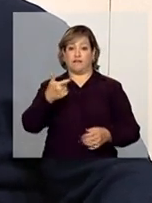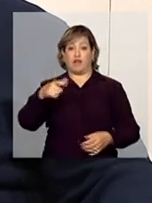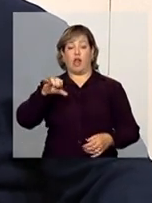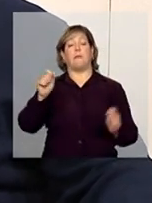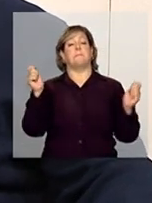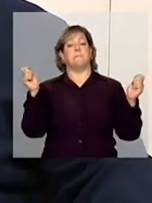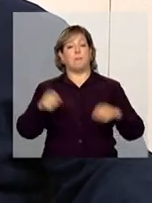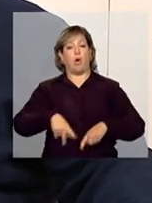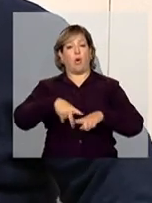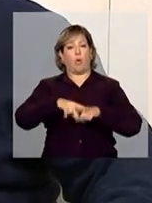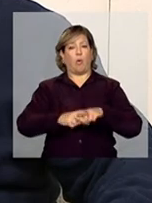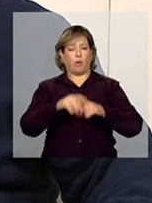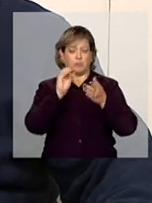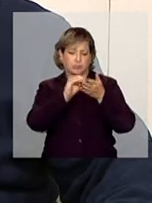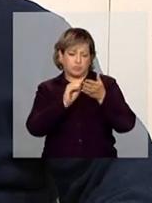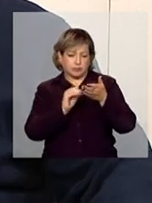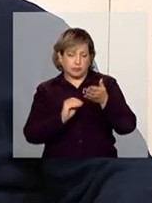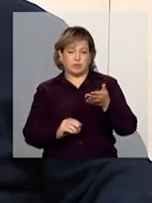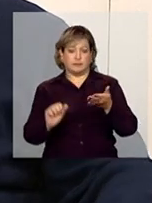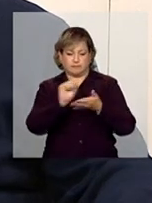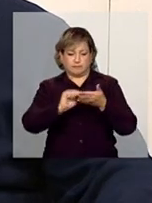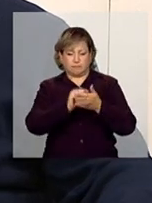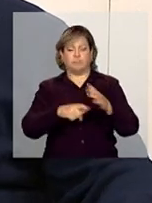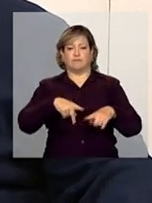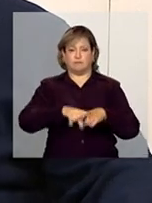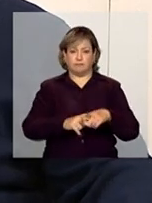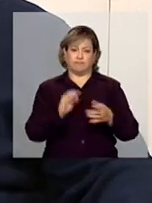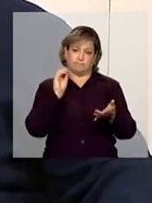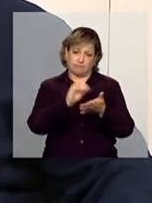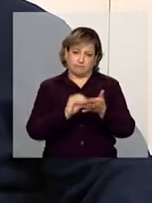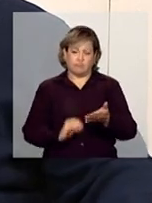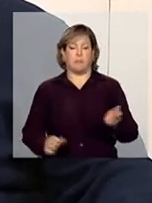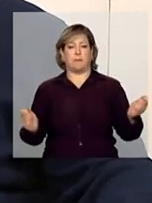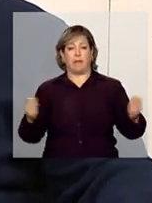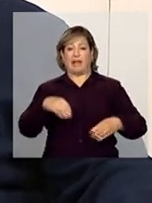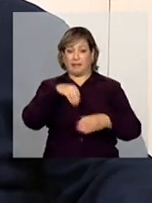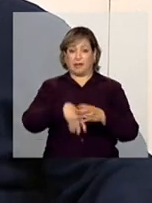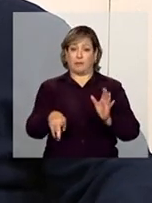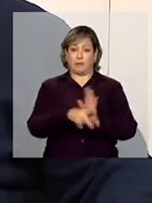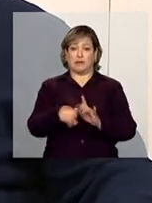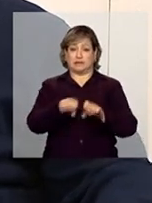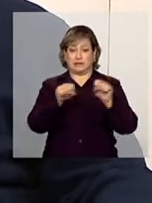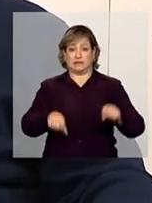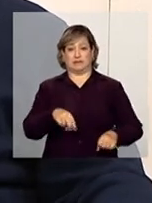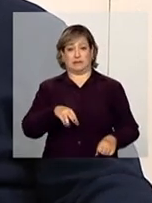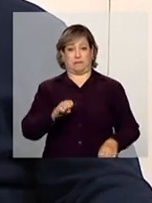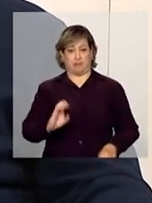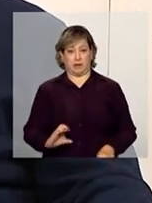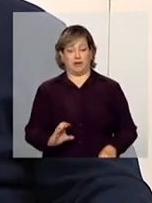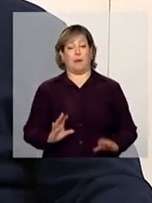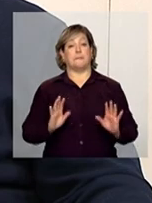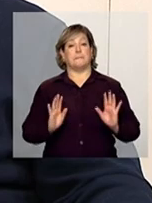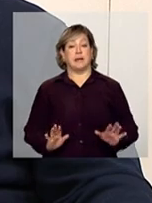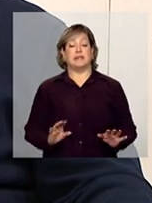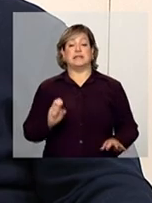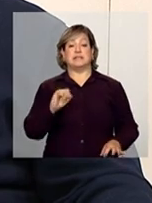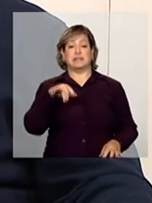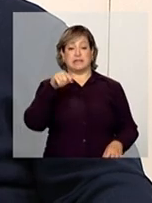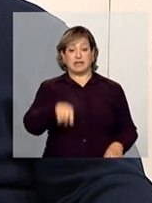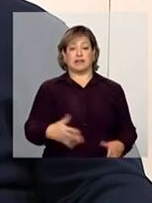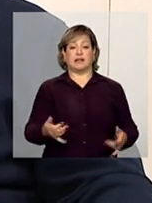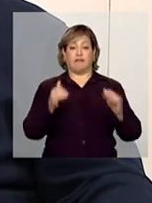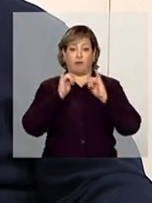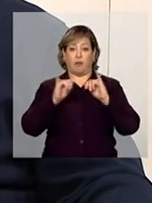fazer a correção no próprio sistema presença do Ministério da Educação. Agora, se essa informação